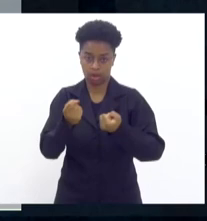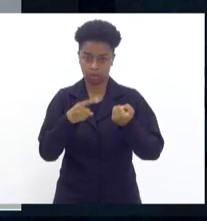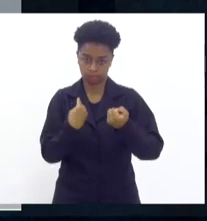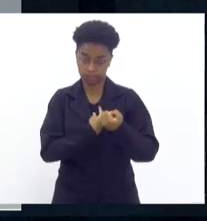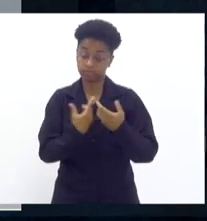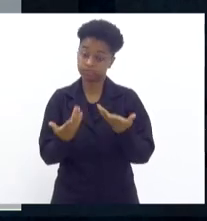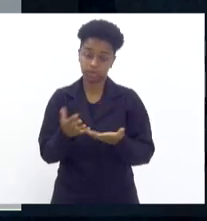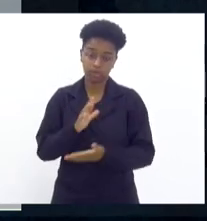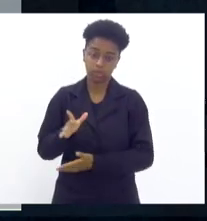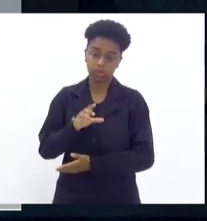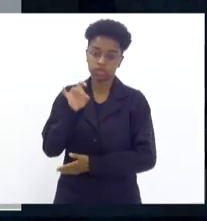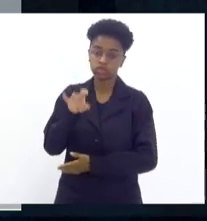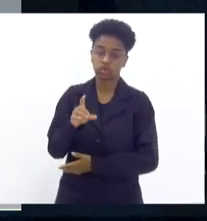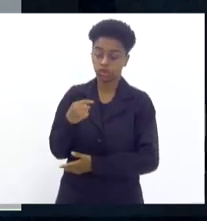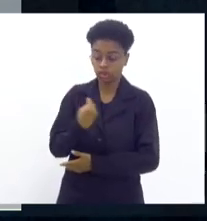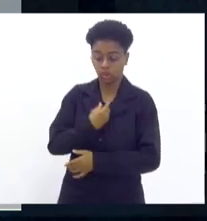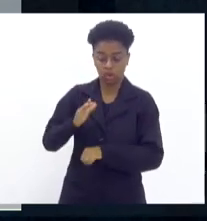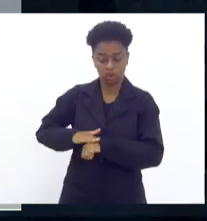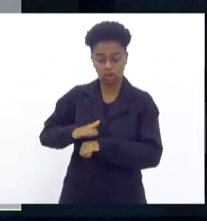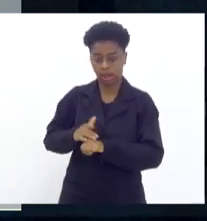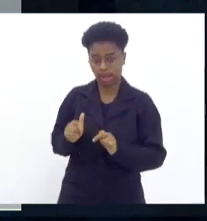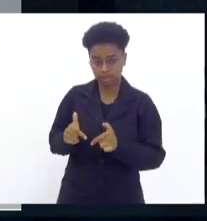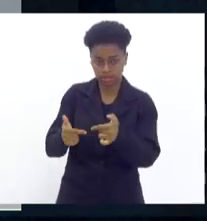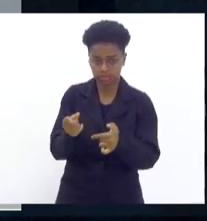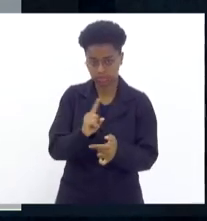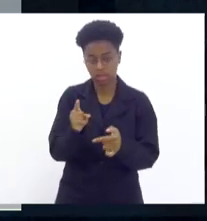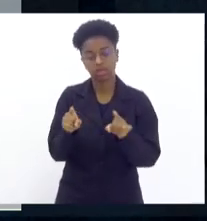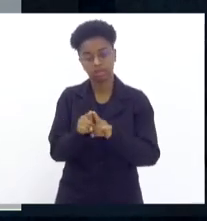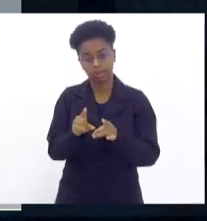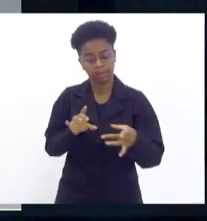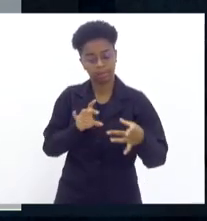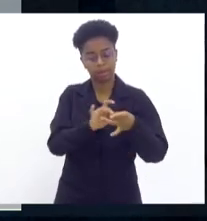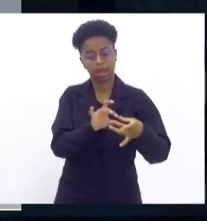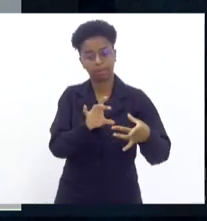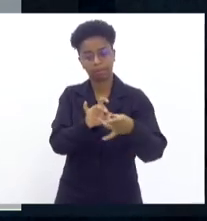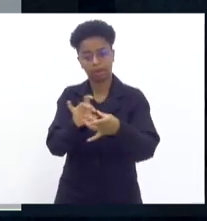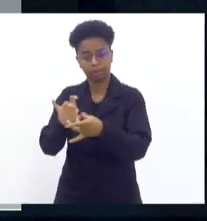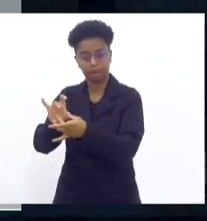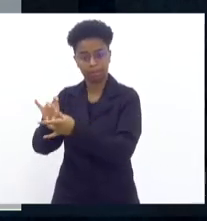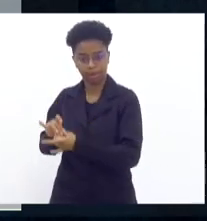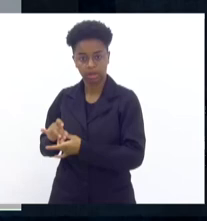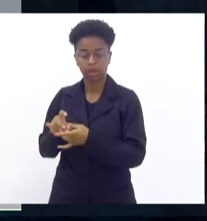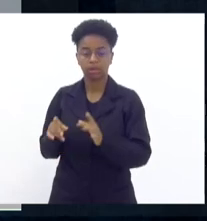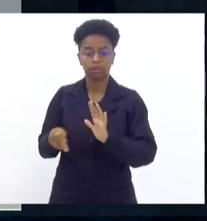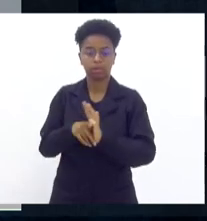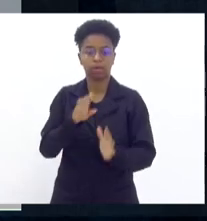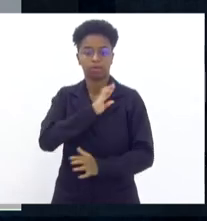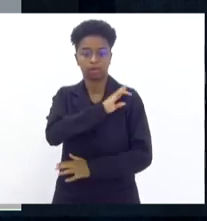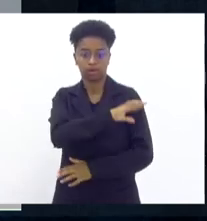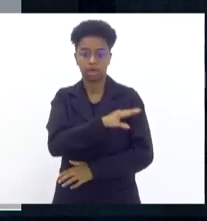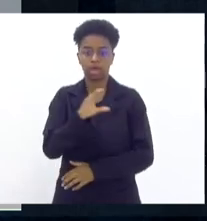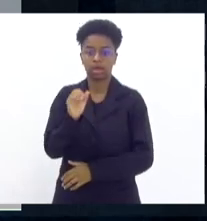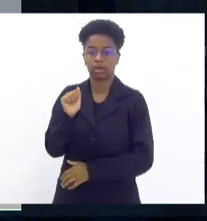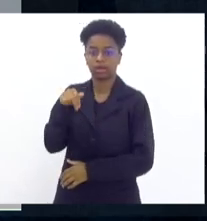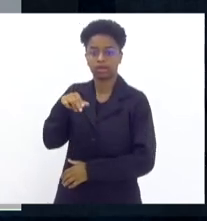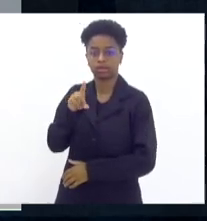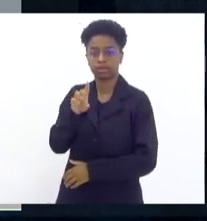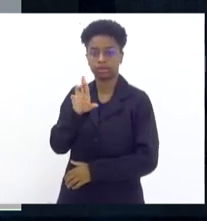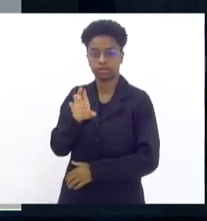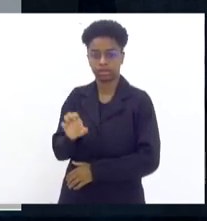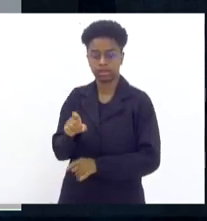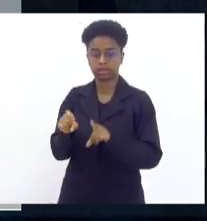só as ações do batalhão em si, mas também ações integradas, capitaneadas pelo coronel André Henrique e pela doutora Raíssa,